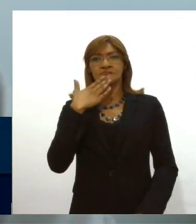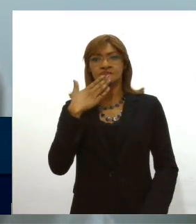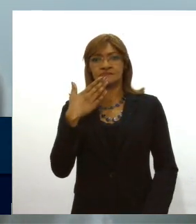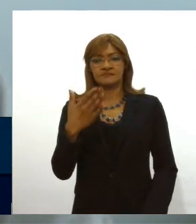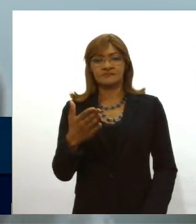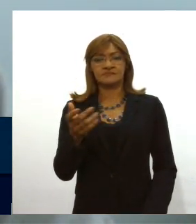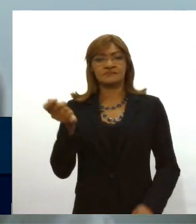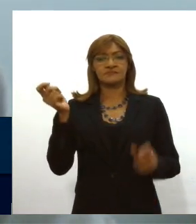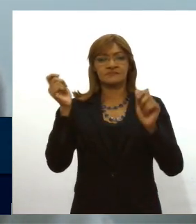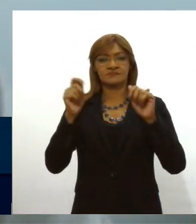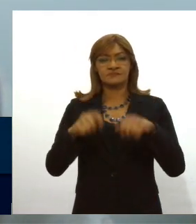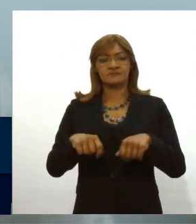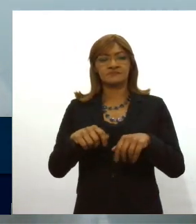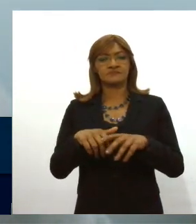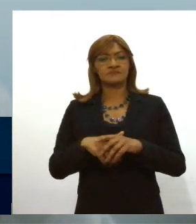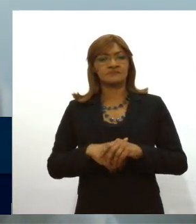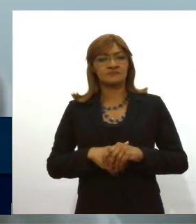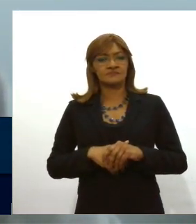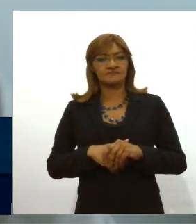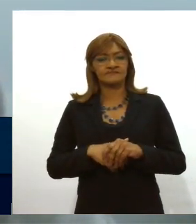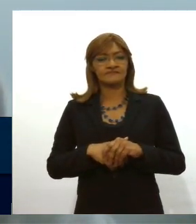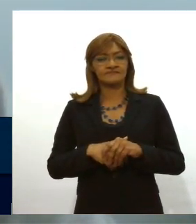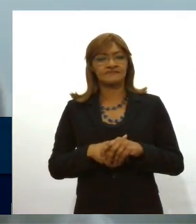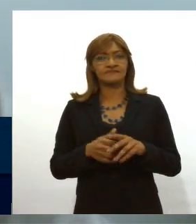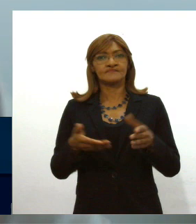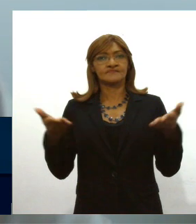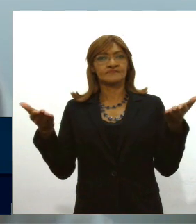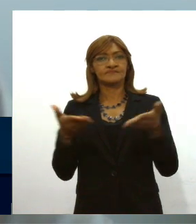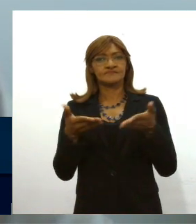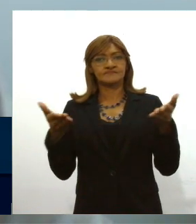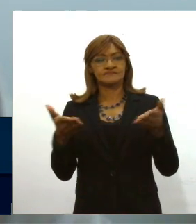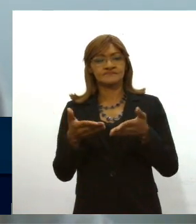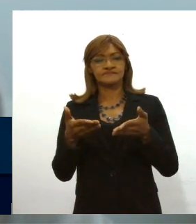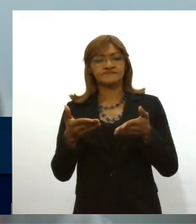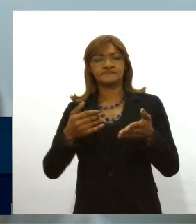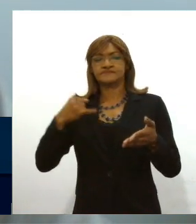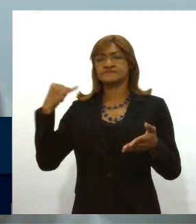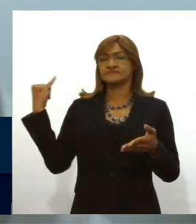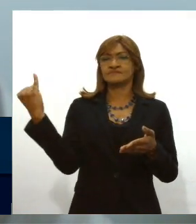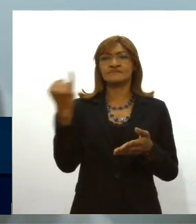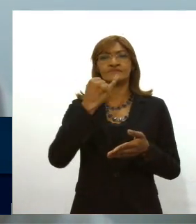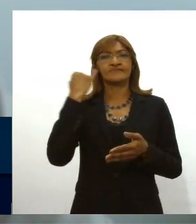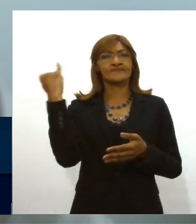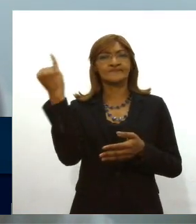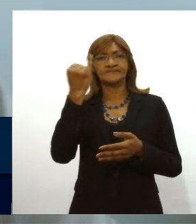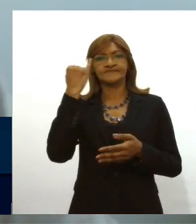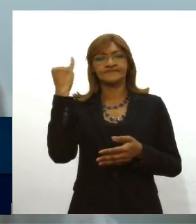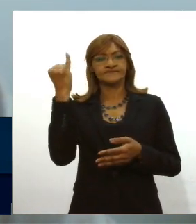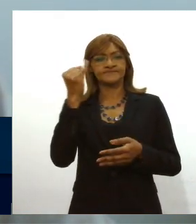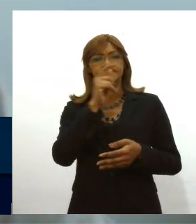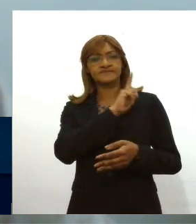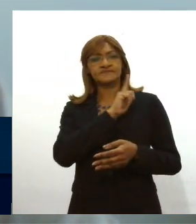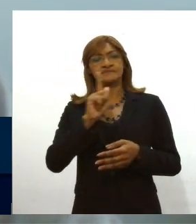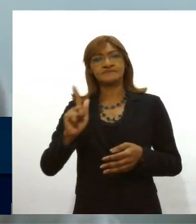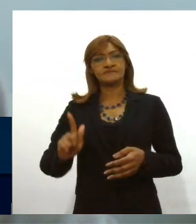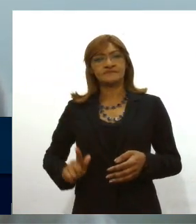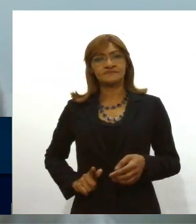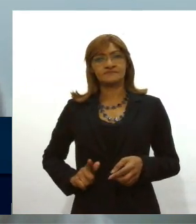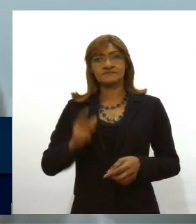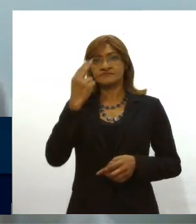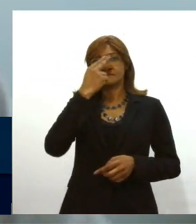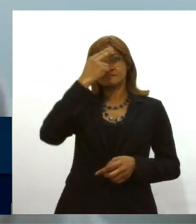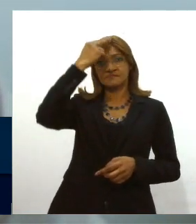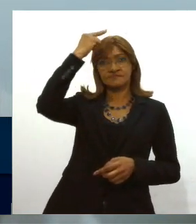recuperação dessa rodovia e hoje um ato de grande importância o governador Belivaldo